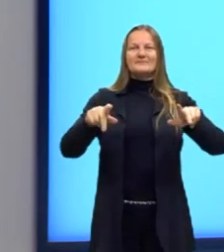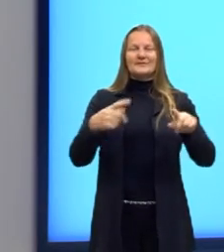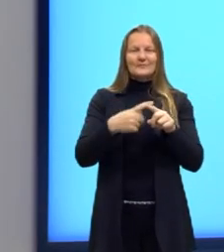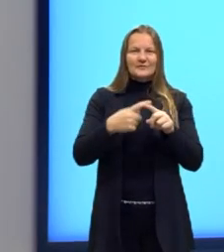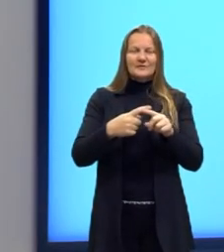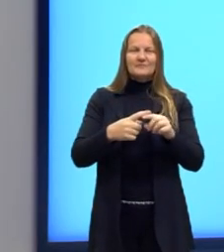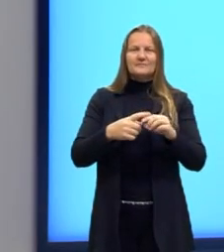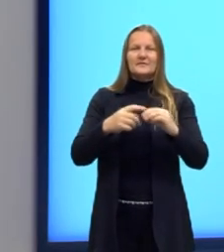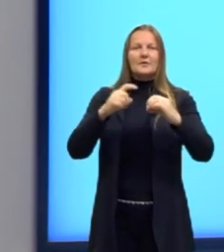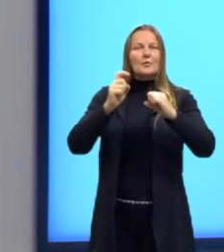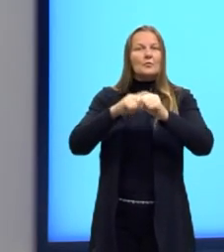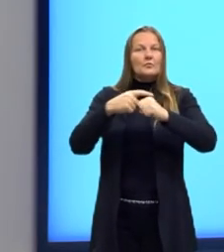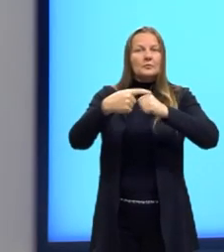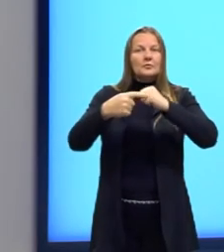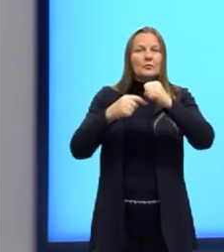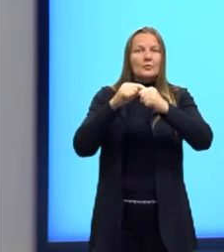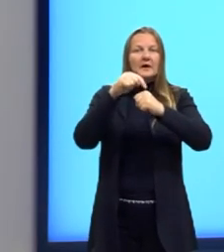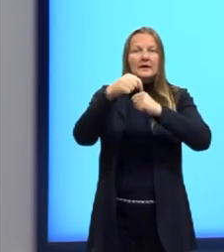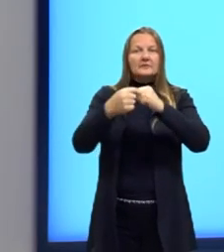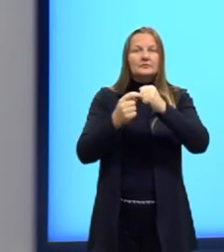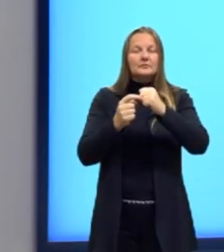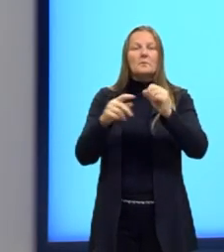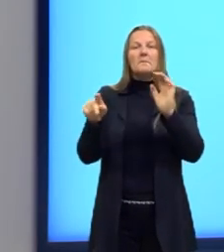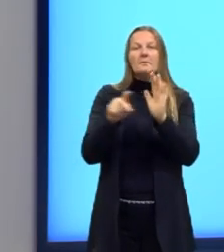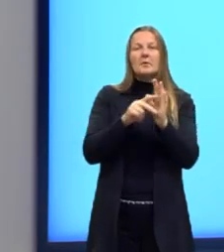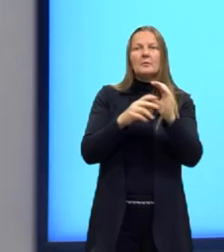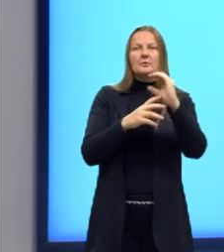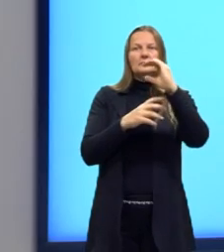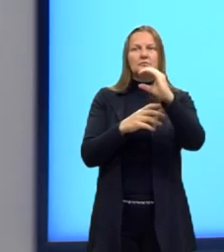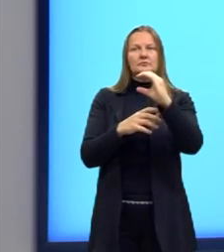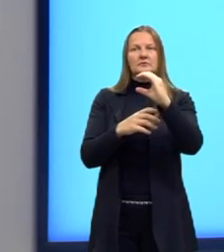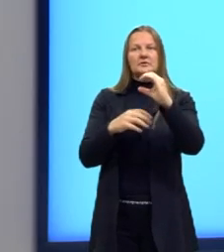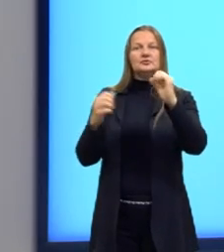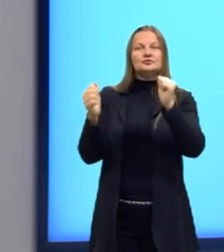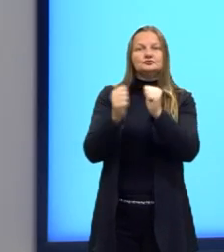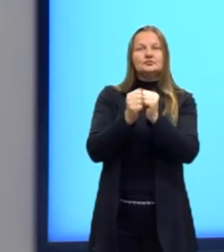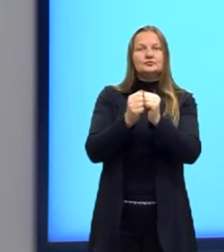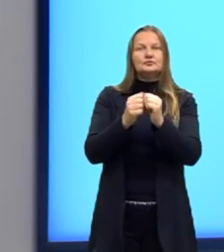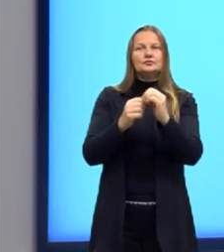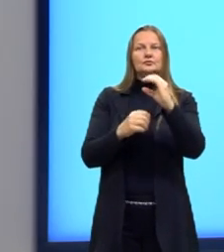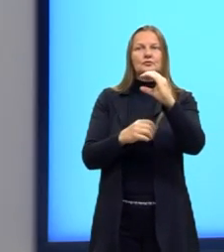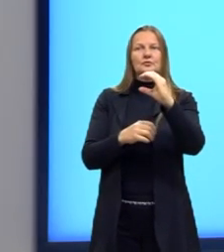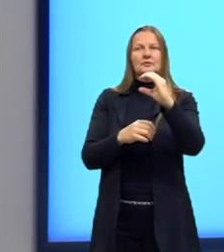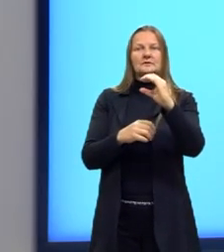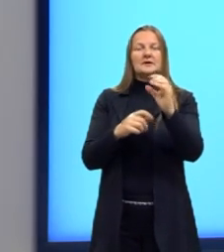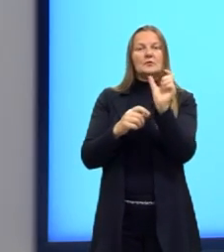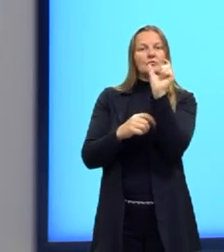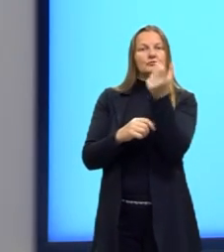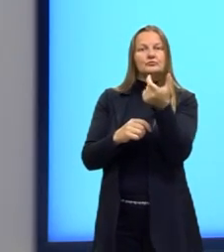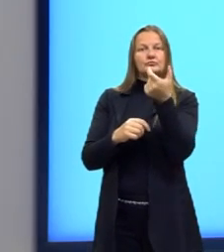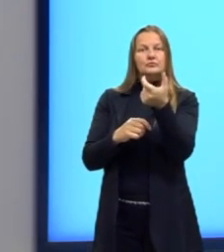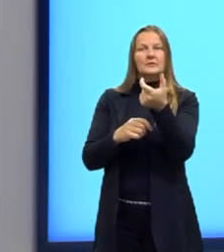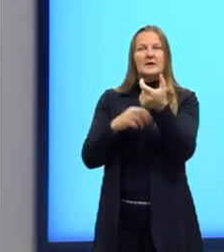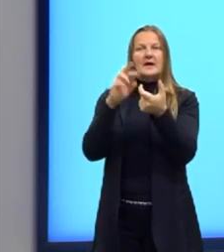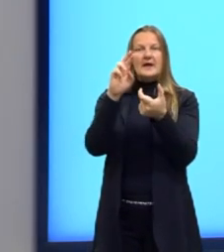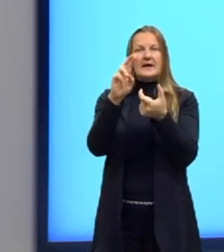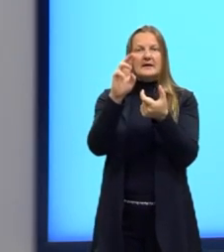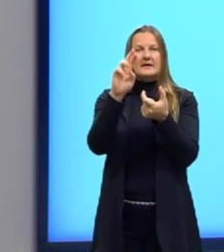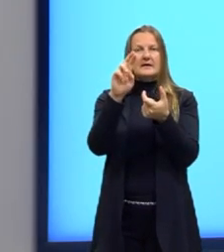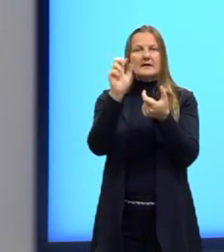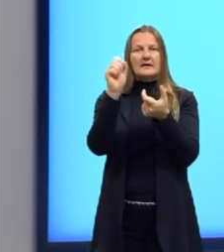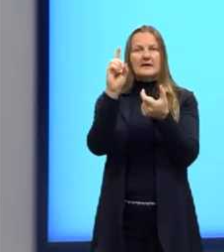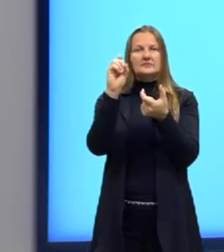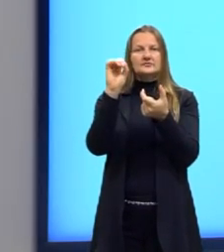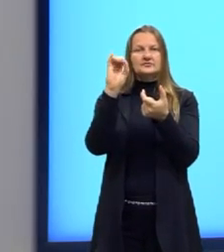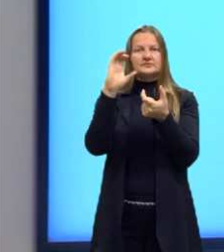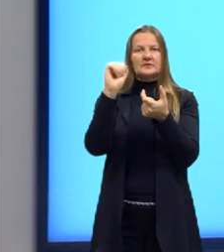oxigênio vai estar entre os átomos de carbono. Eu vou ter um radical, né, esse R, significa que